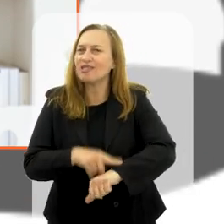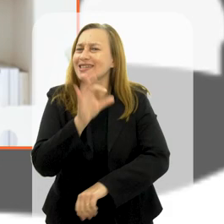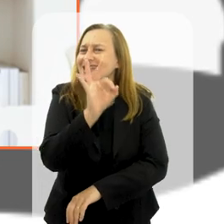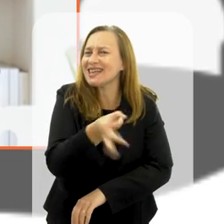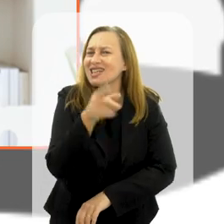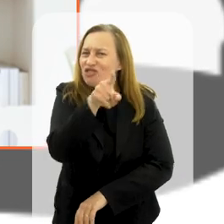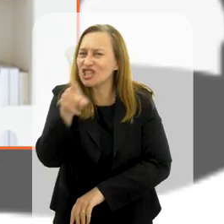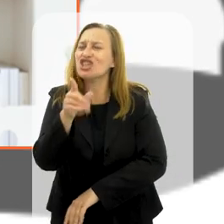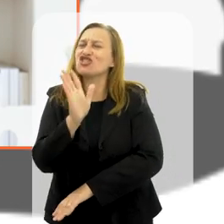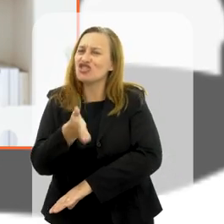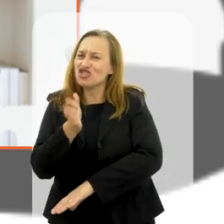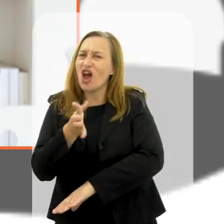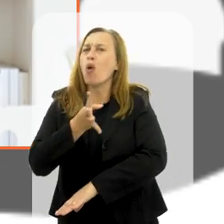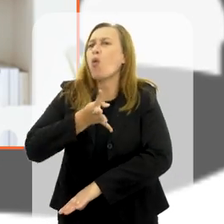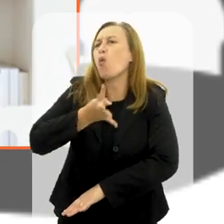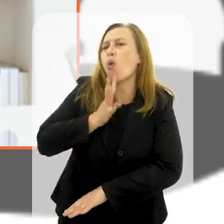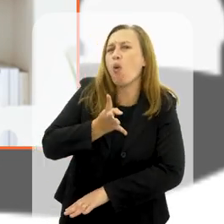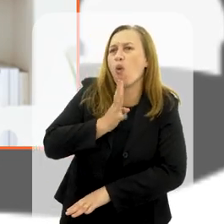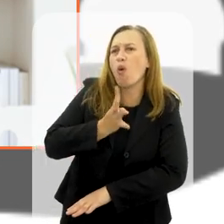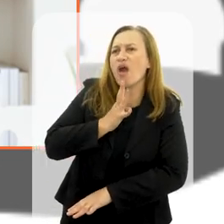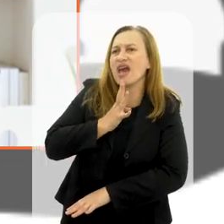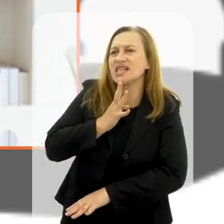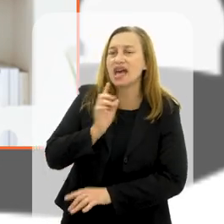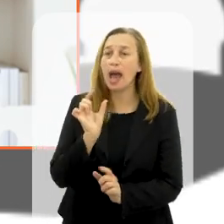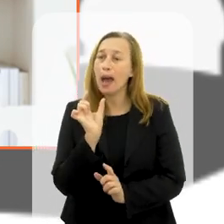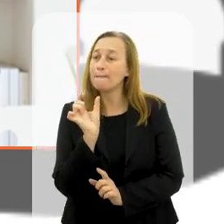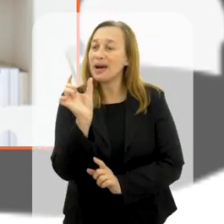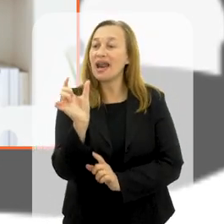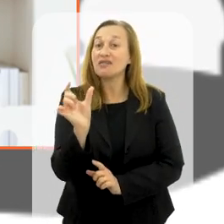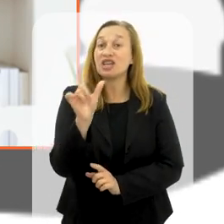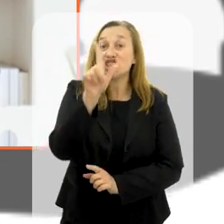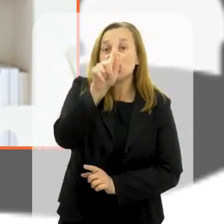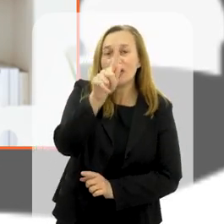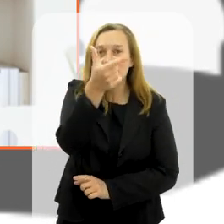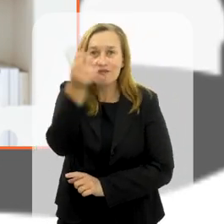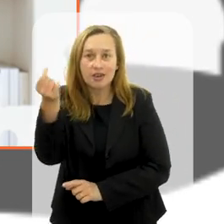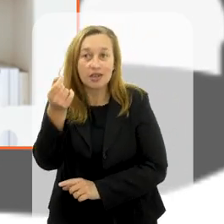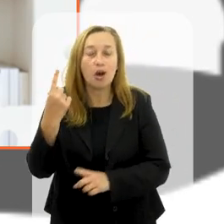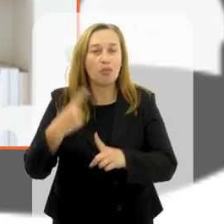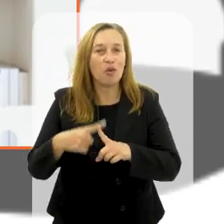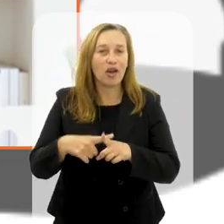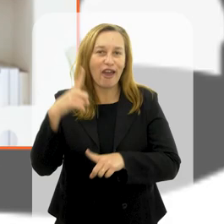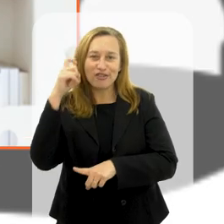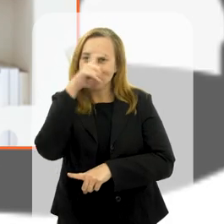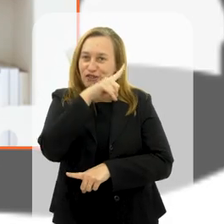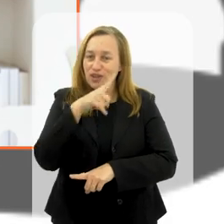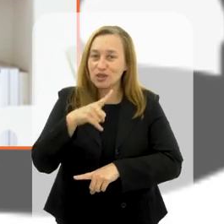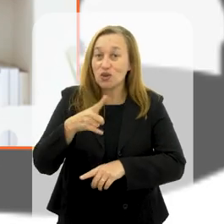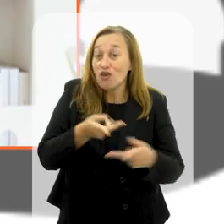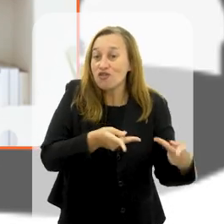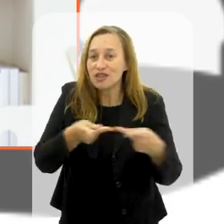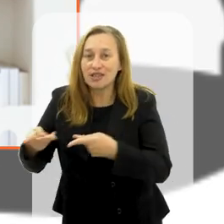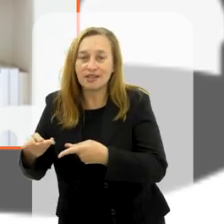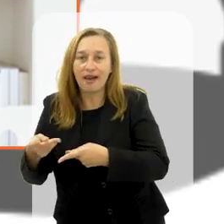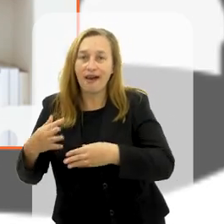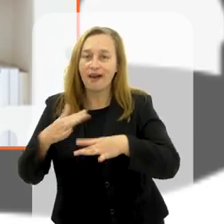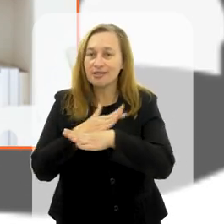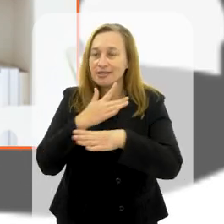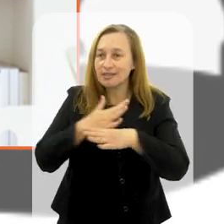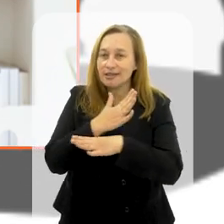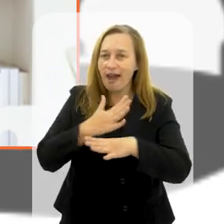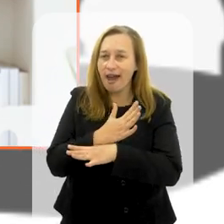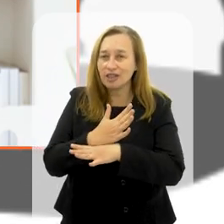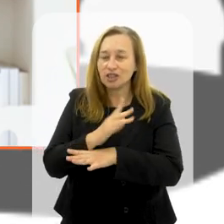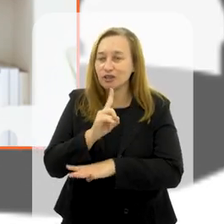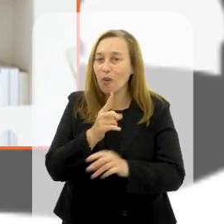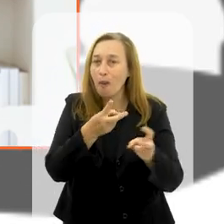eu tenho certeza que já está familiarizado com a expressão G20. Até porque seria difícil andar pelas ruas da cidade a essa altura